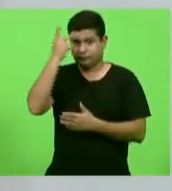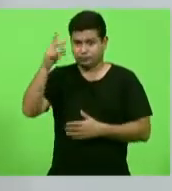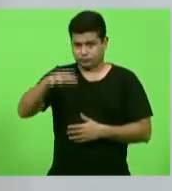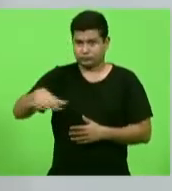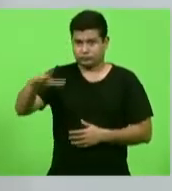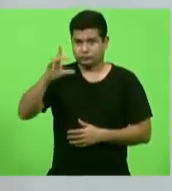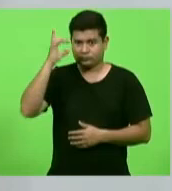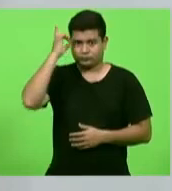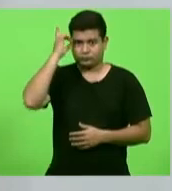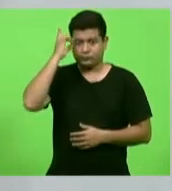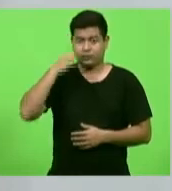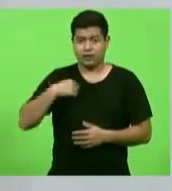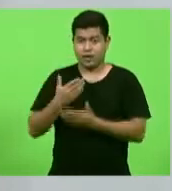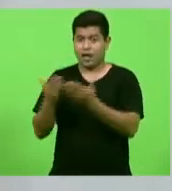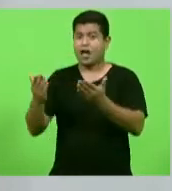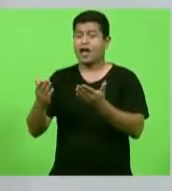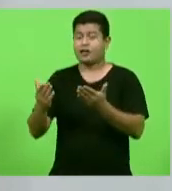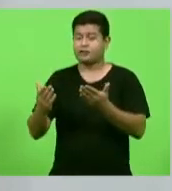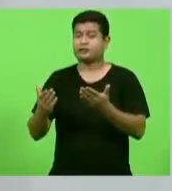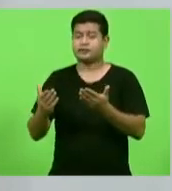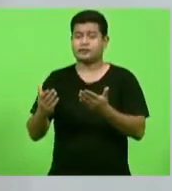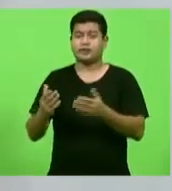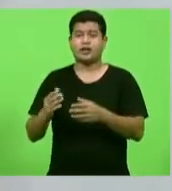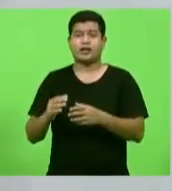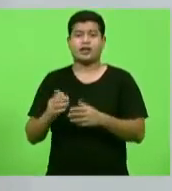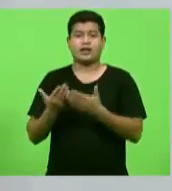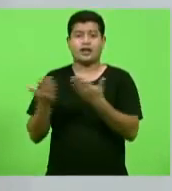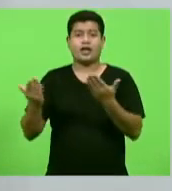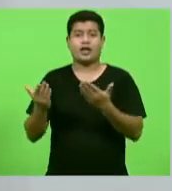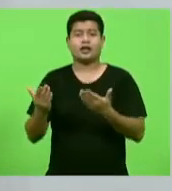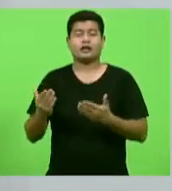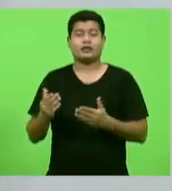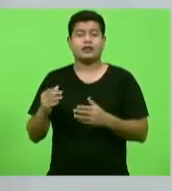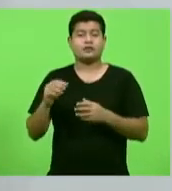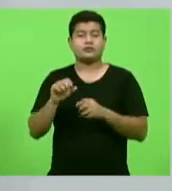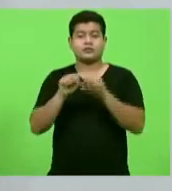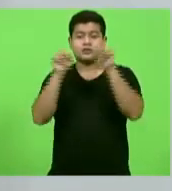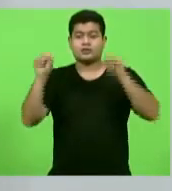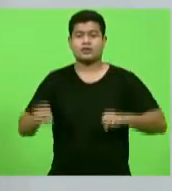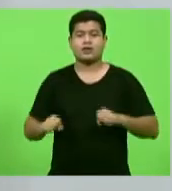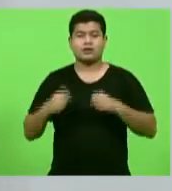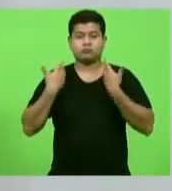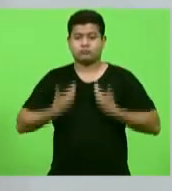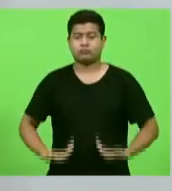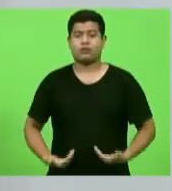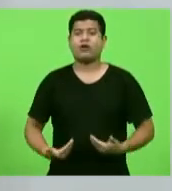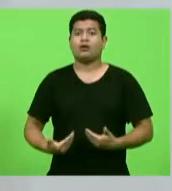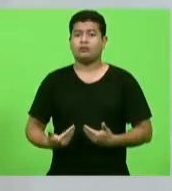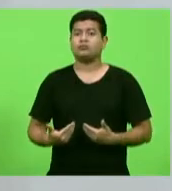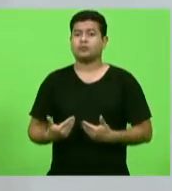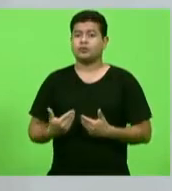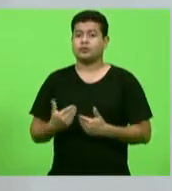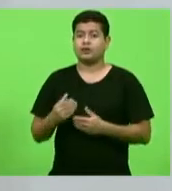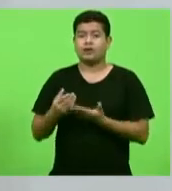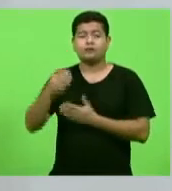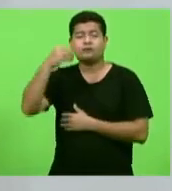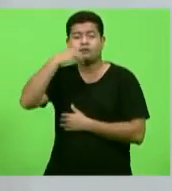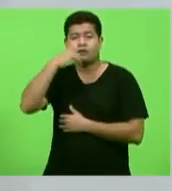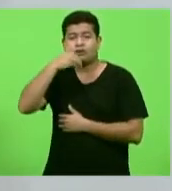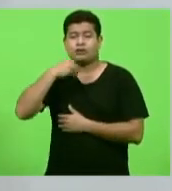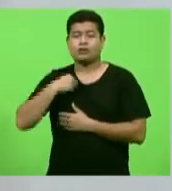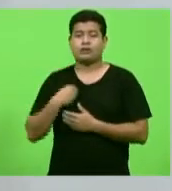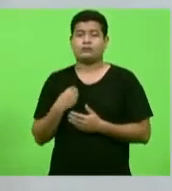são as mais vulneráveis ao Covid-19. A maior vulnerabilidade das infecções